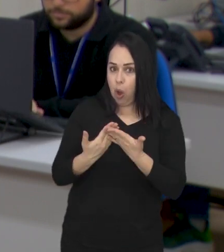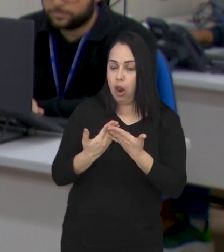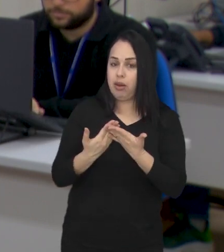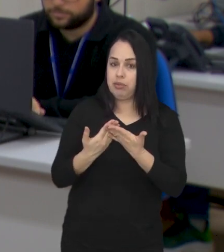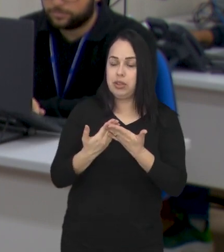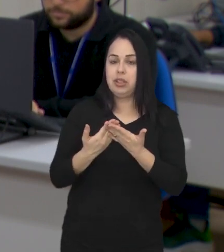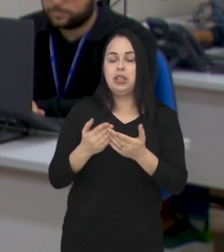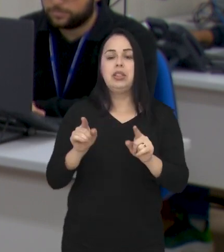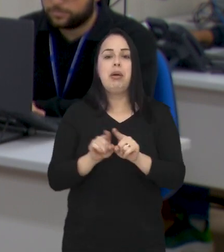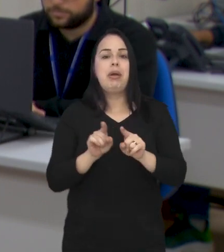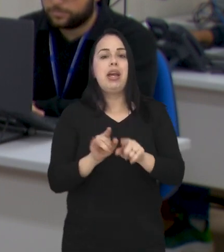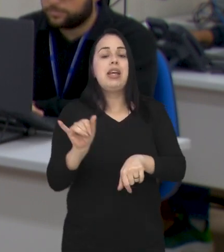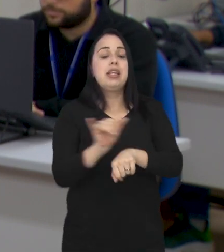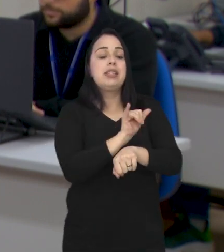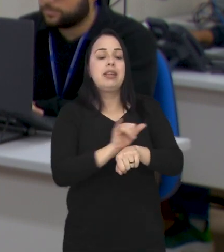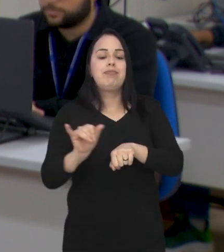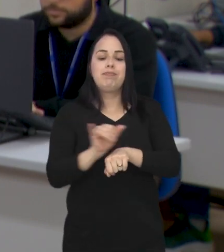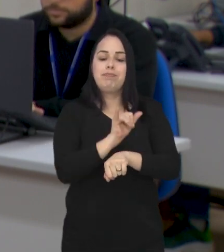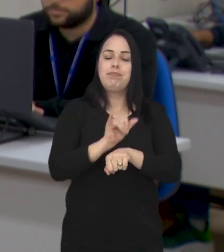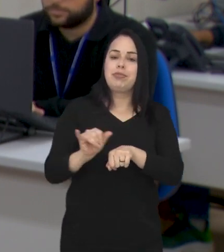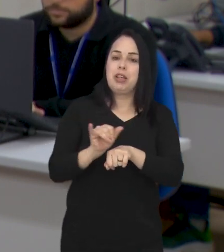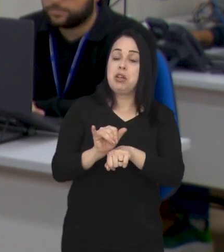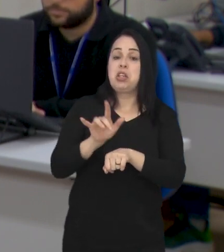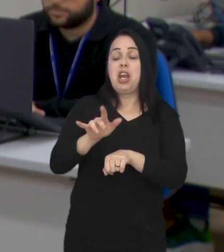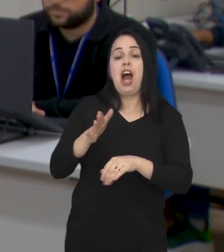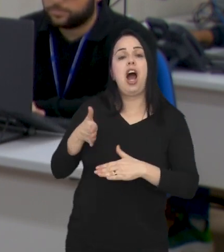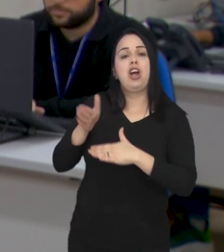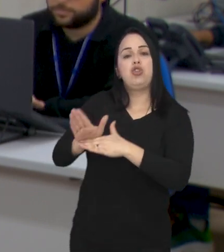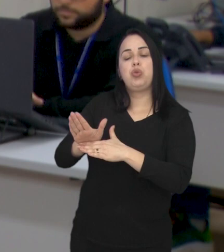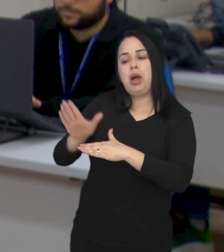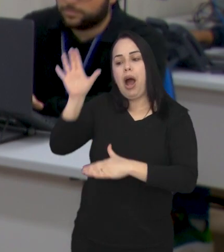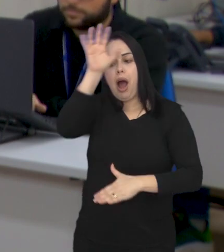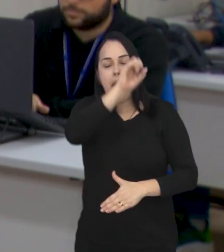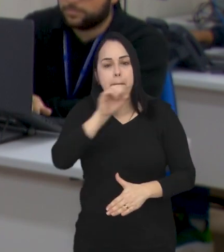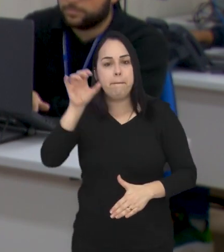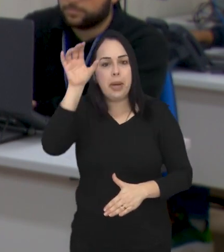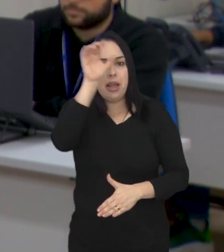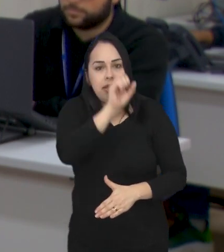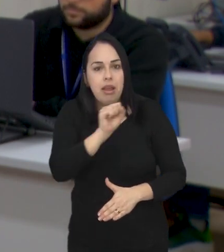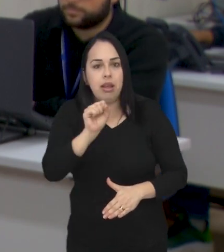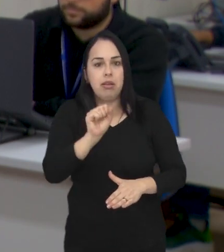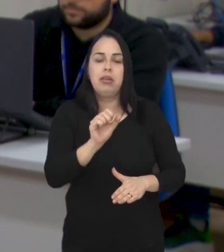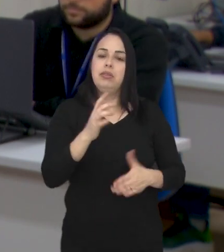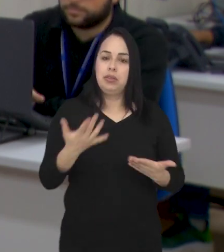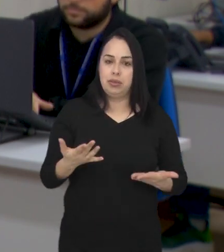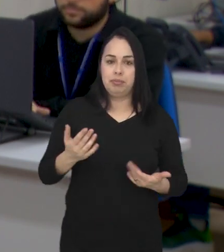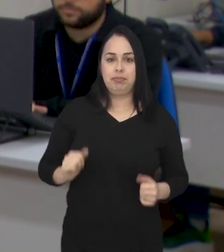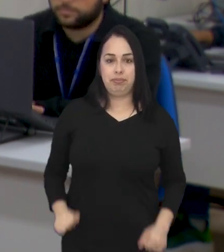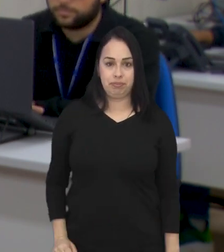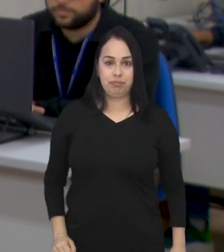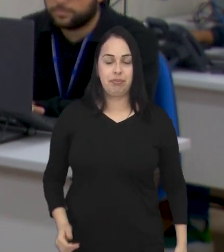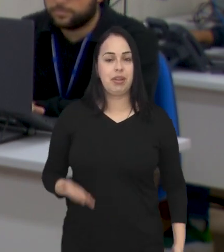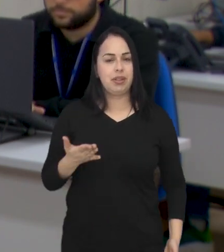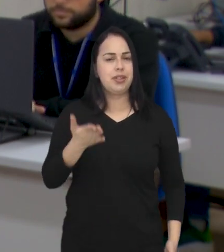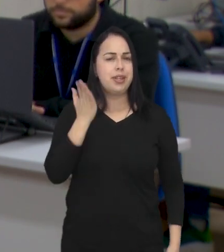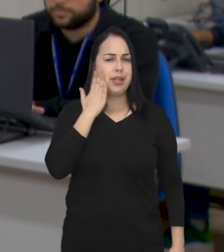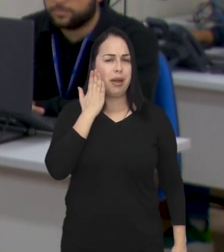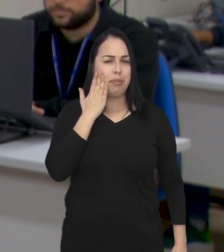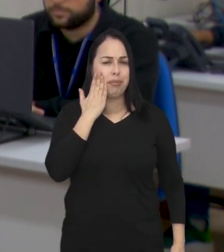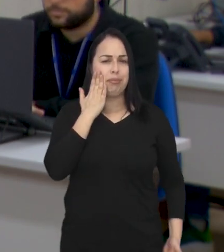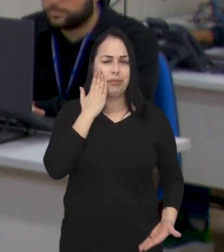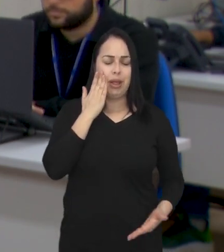resíduos nas unidades de ensino e utilizar essas ferramentas como materiais educativos para a elaboração de painéis de atividades